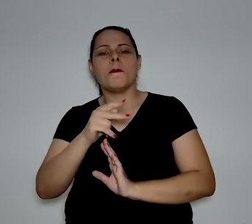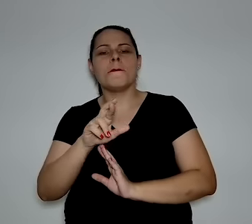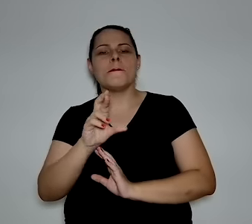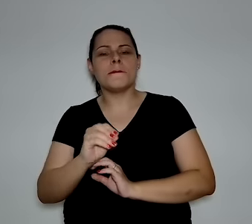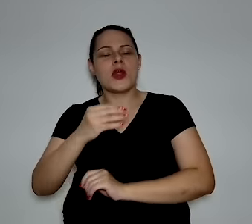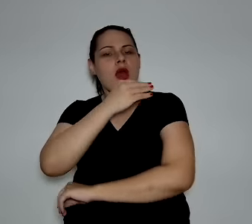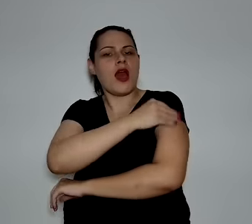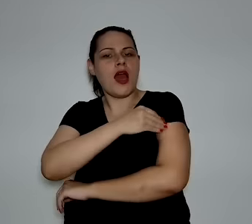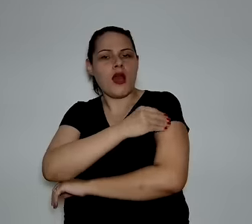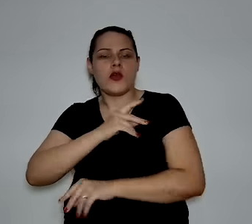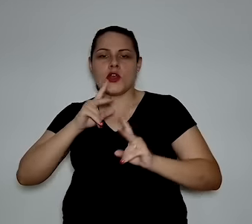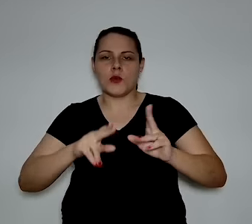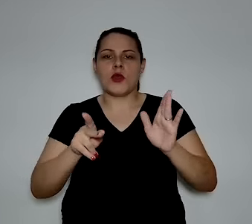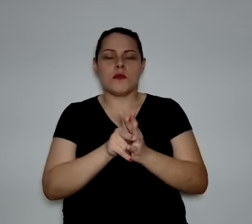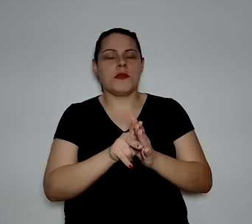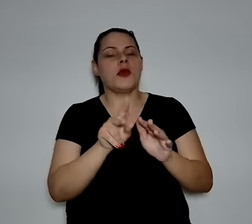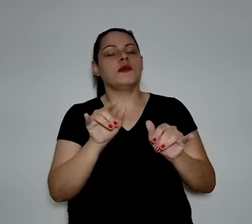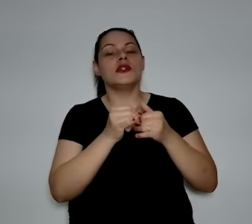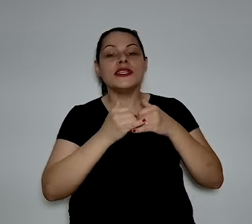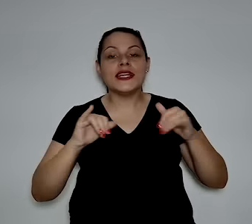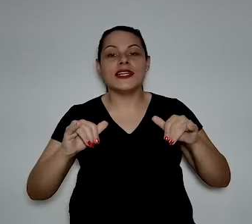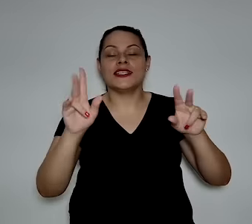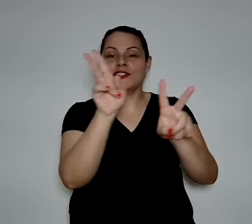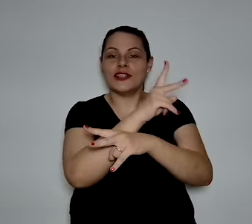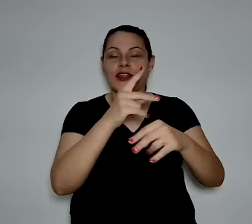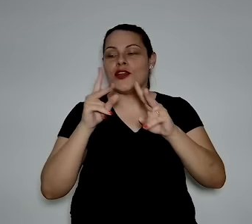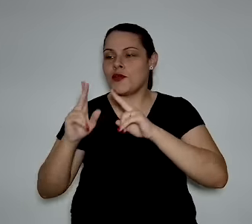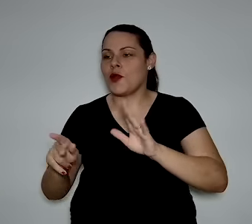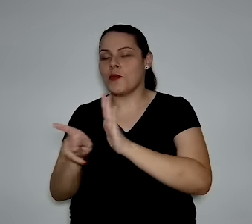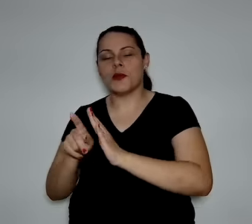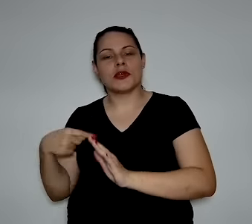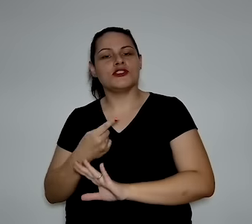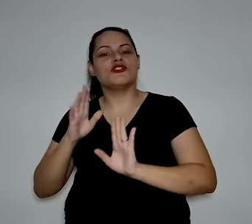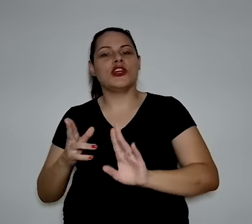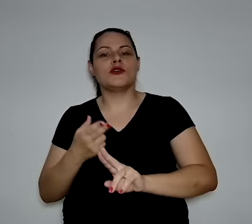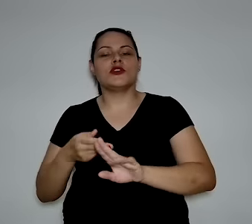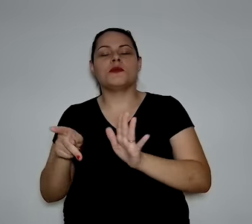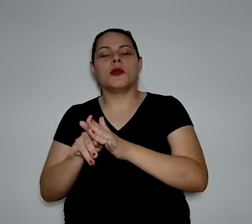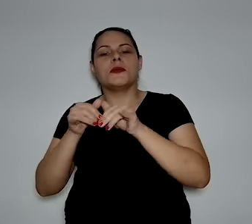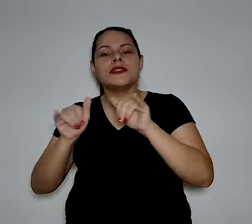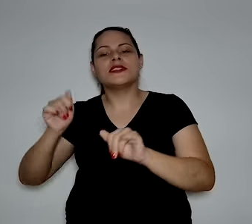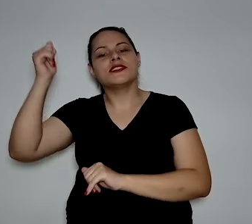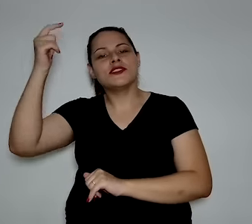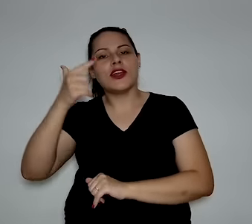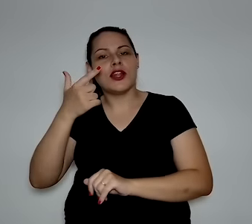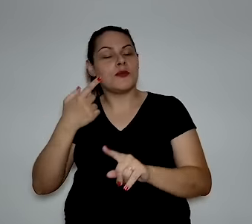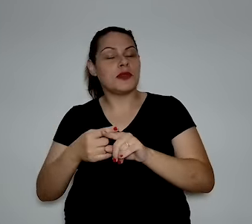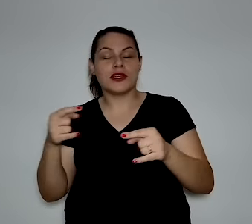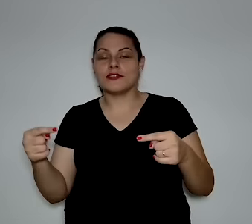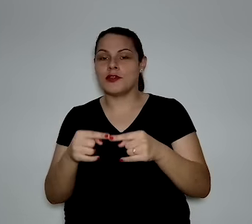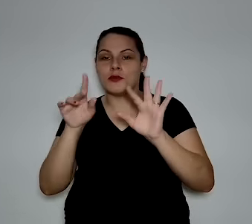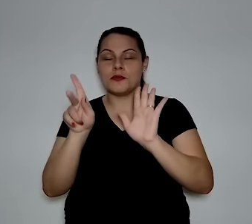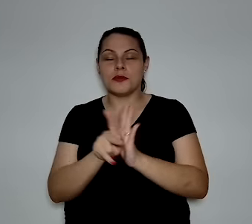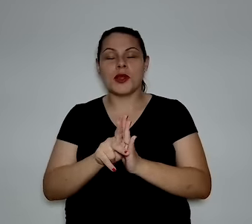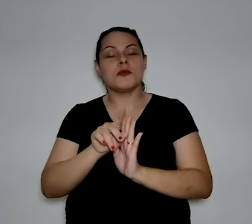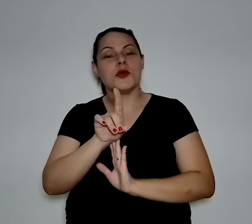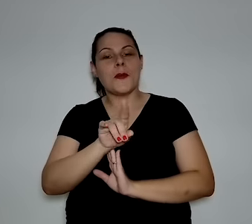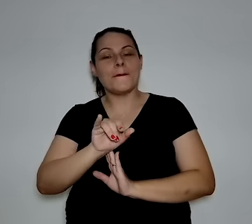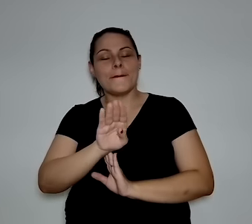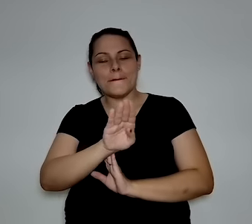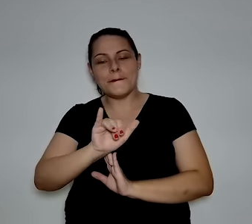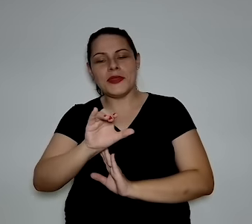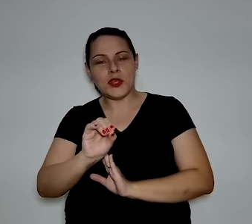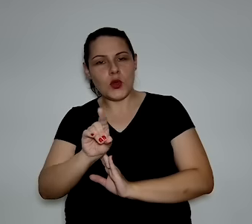Proálcool, exatamente como foi feito com a energia eólica, exatamente como a gente fez na energia solar, exatamente como foi feito com o biodiesel.